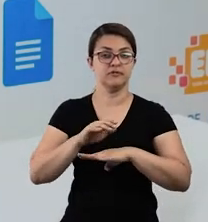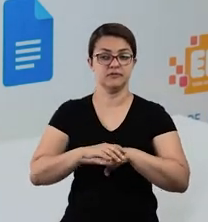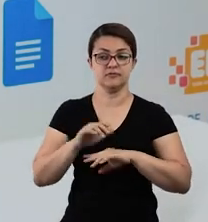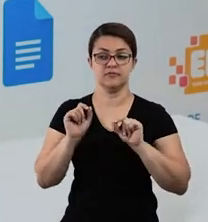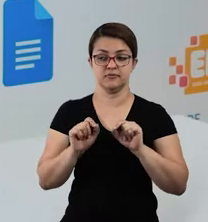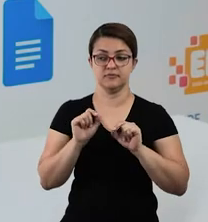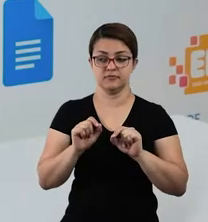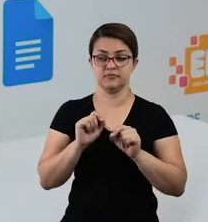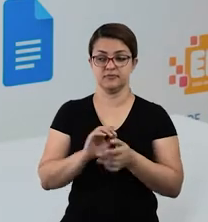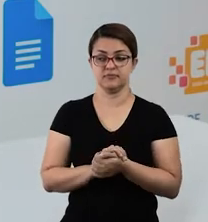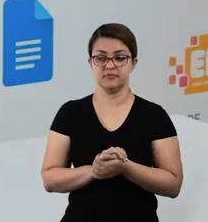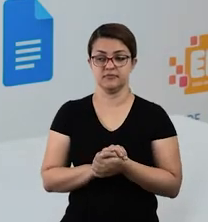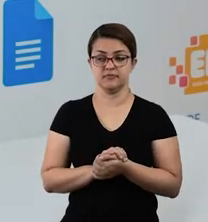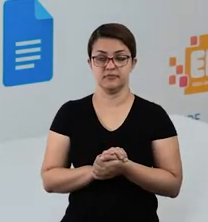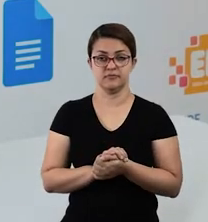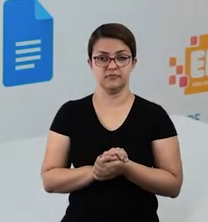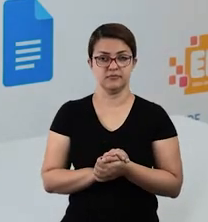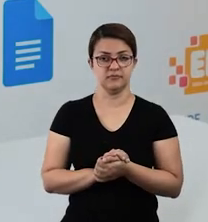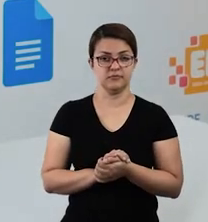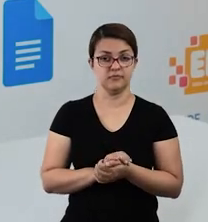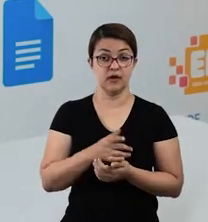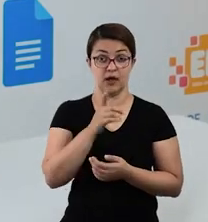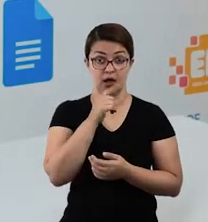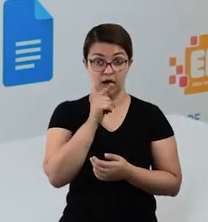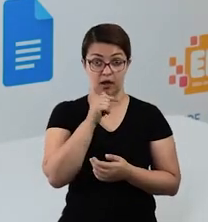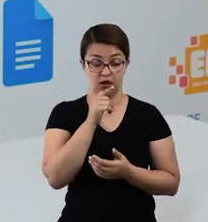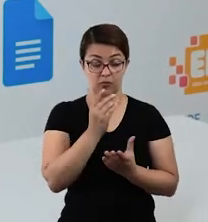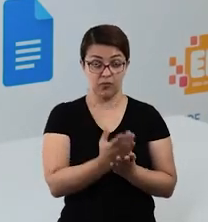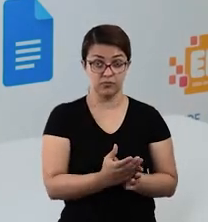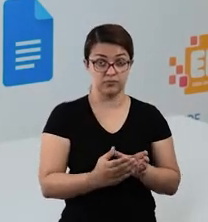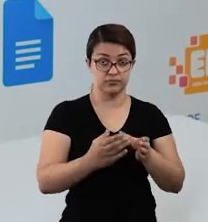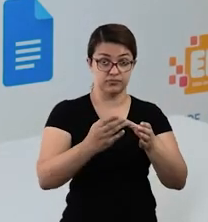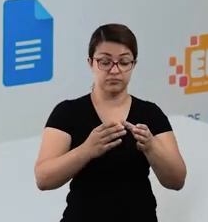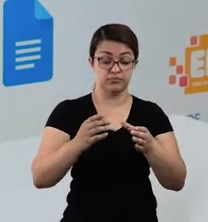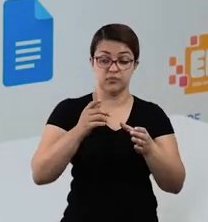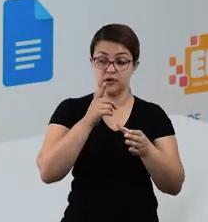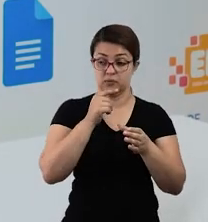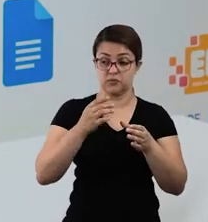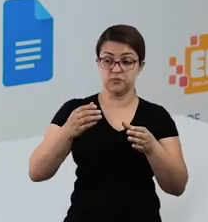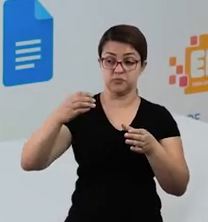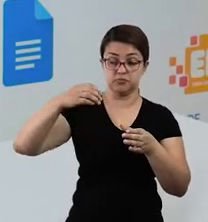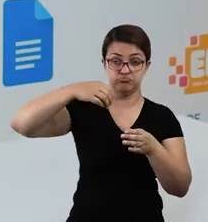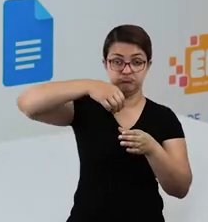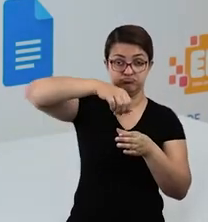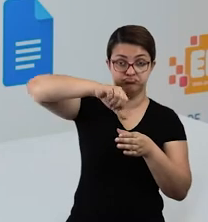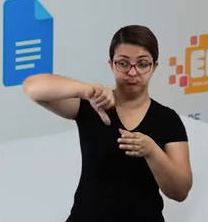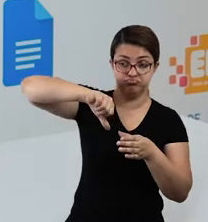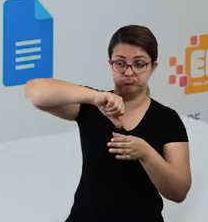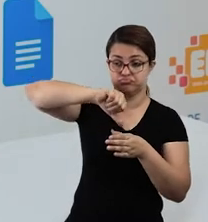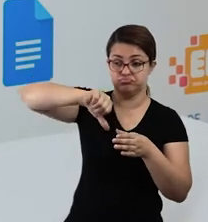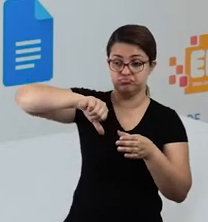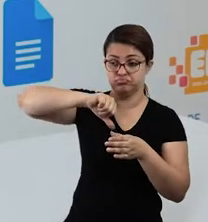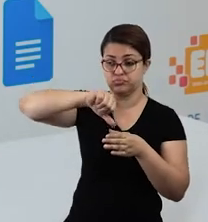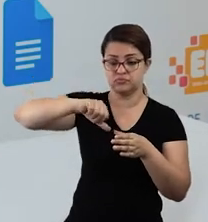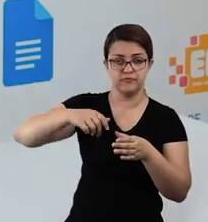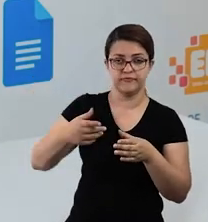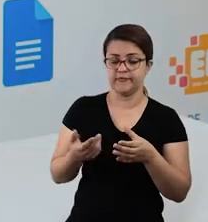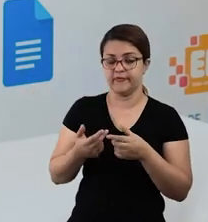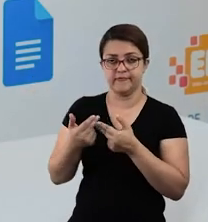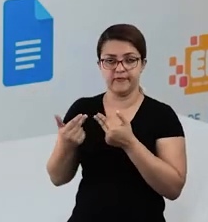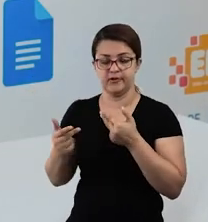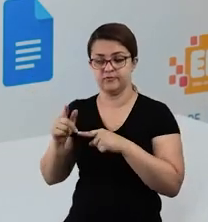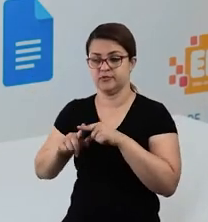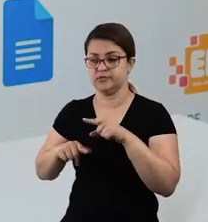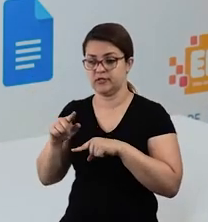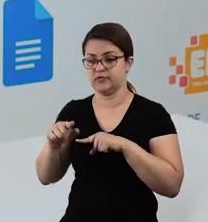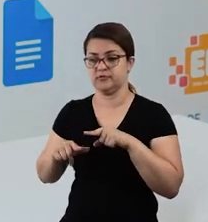terão que fazer? Vocês terão que encher um recipiente com água, tudo bem? Pegar diversos objetos que você tem na sua casa. Então, a gente